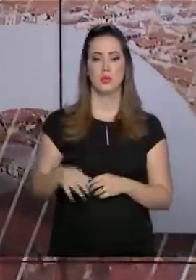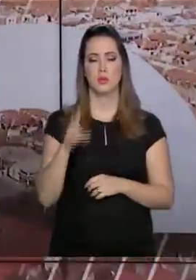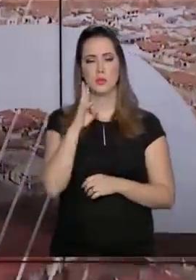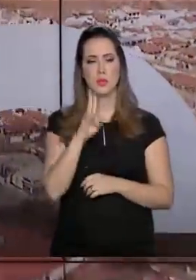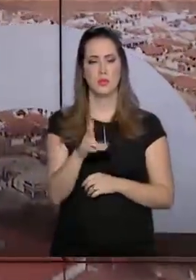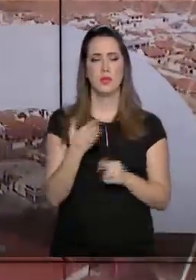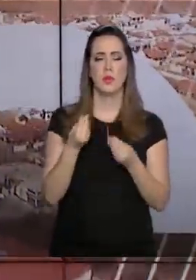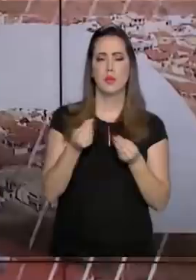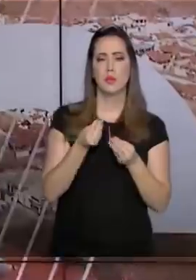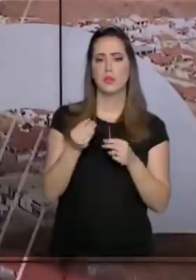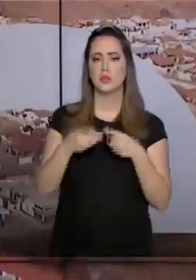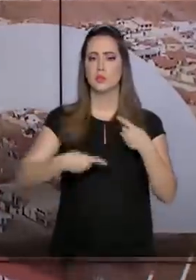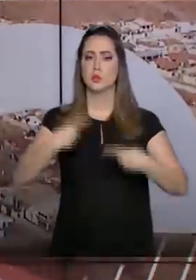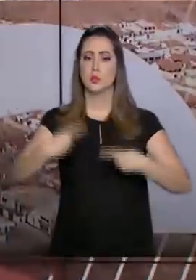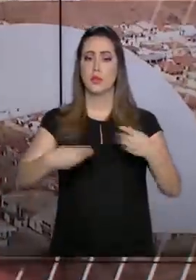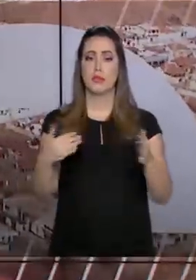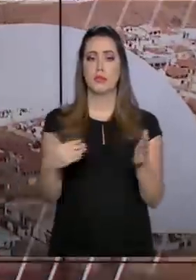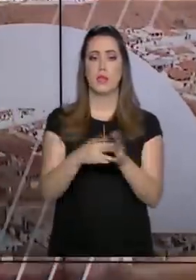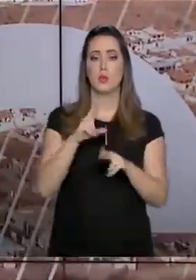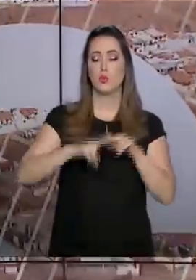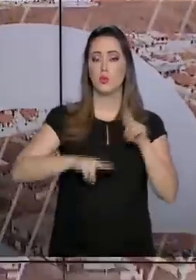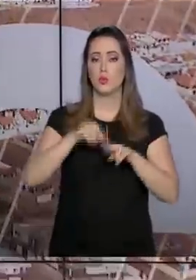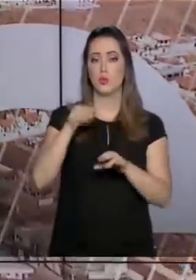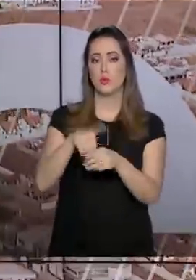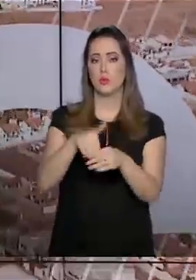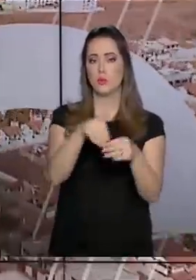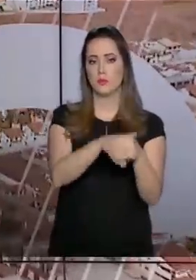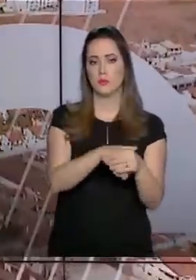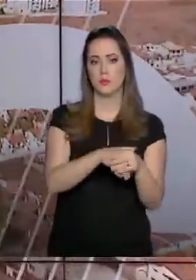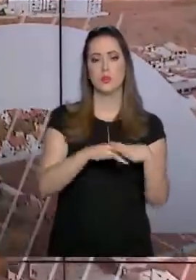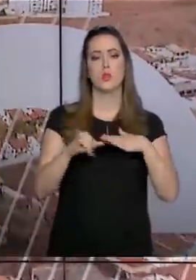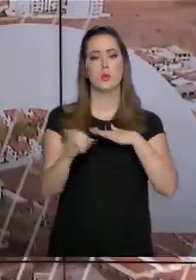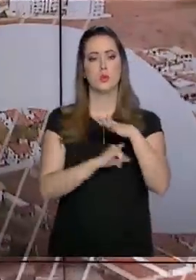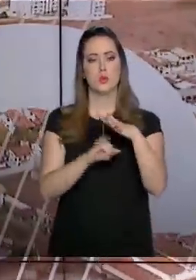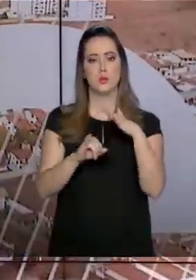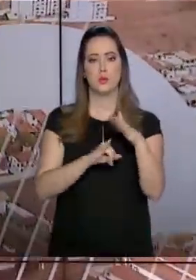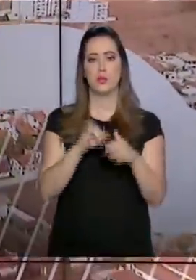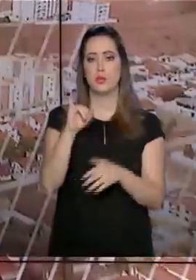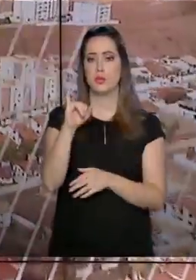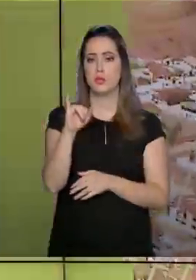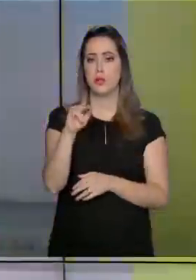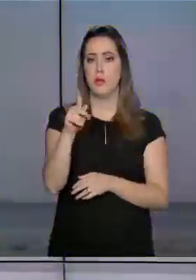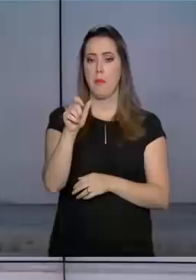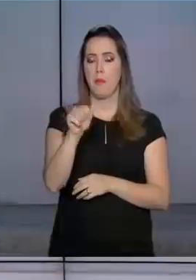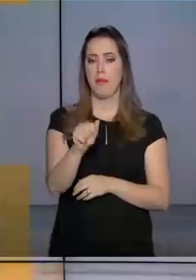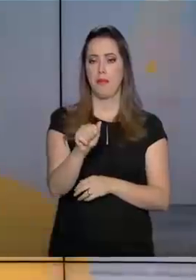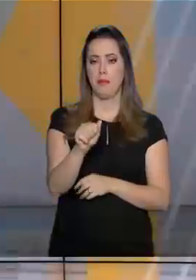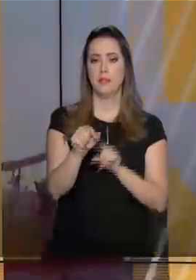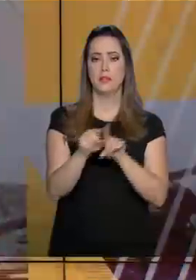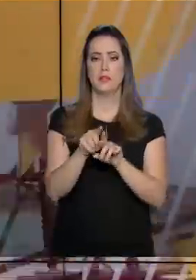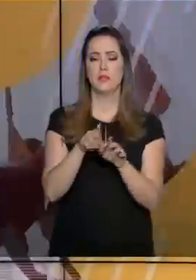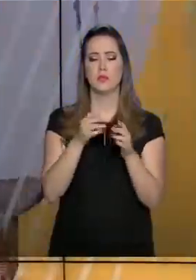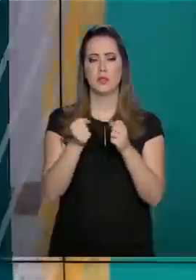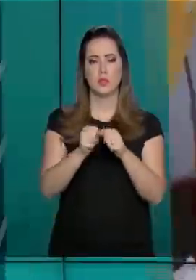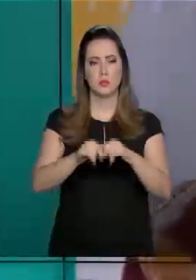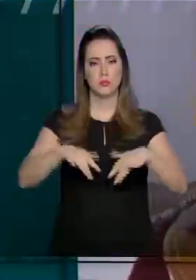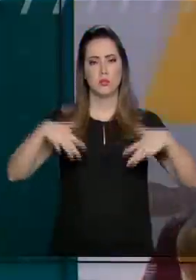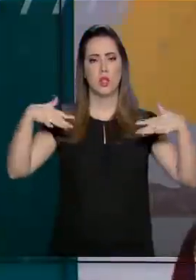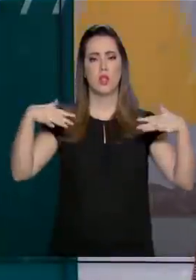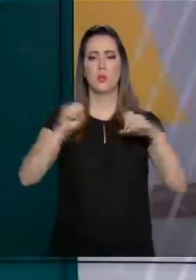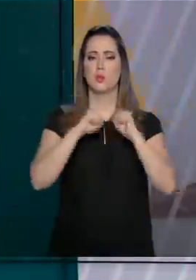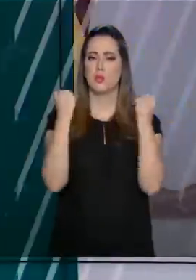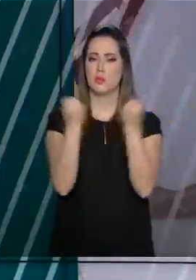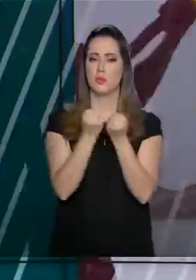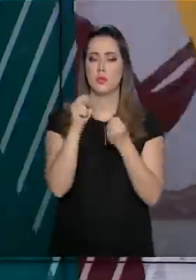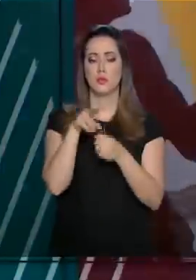votar o relatório na Comissão Especial até junho. O Instituto de Pesquisa Econômica Aplicado, o IPEA, fez um seminário sobre o tema. O governo quer